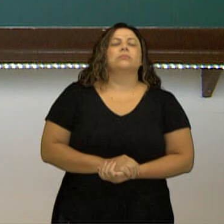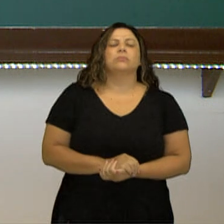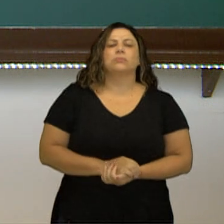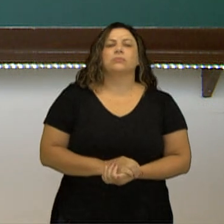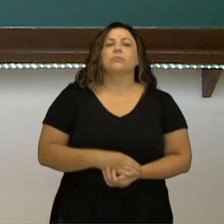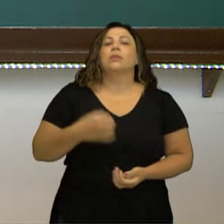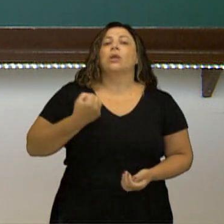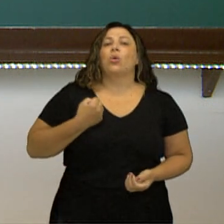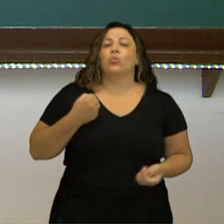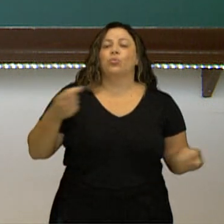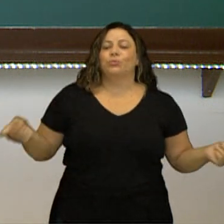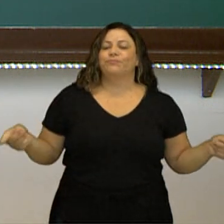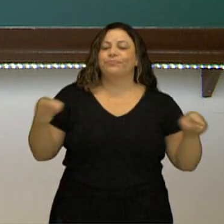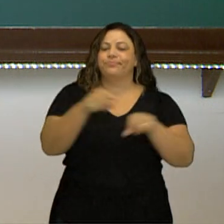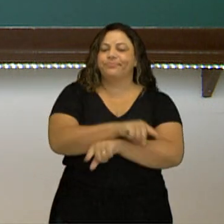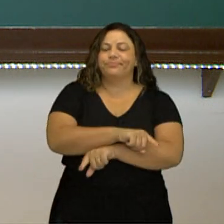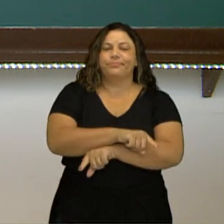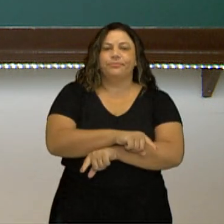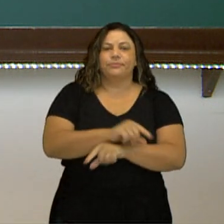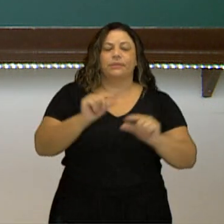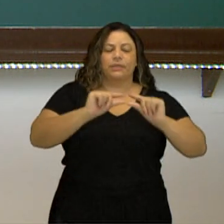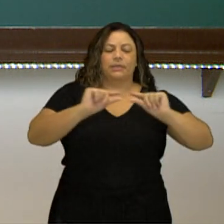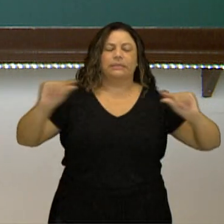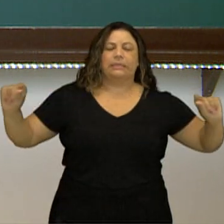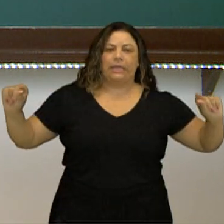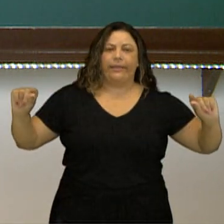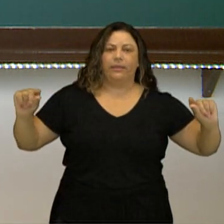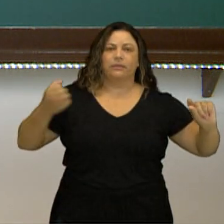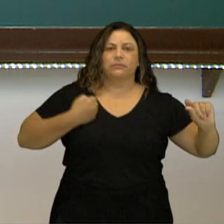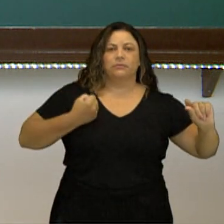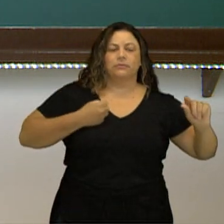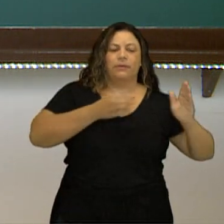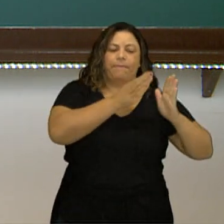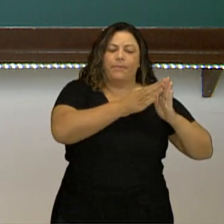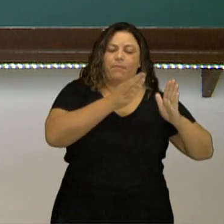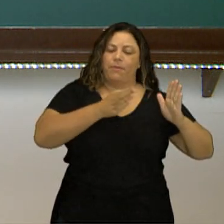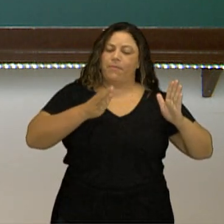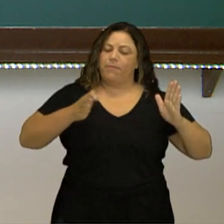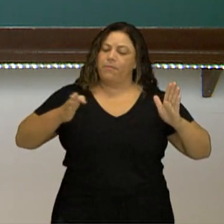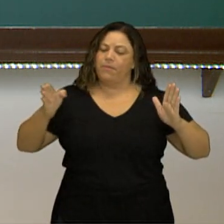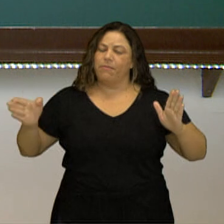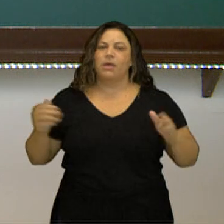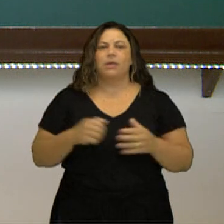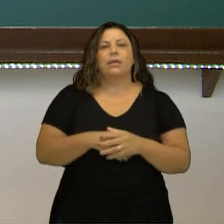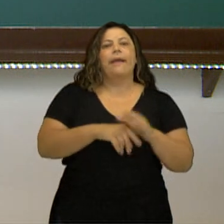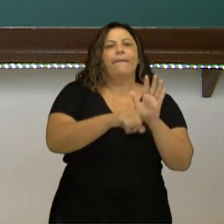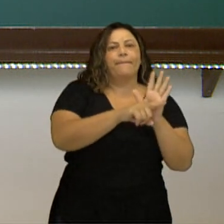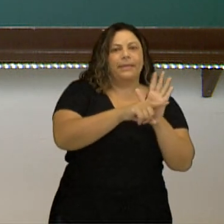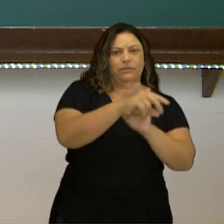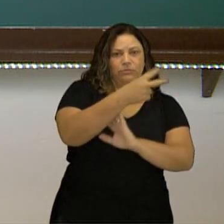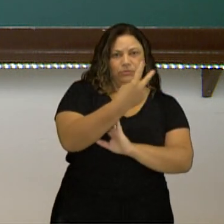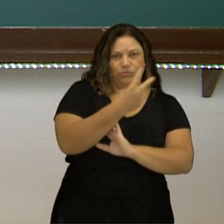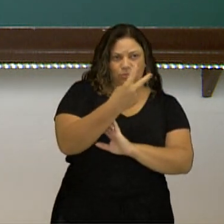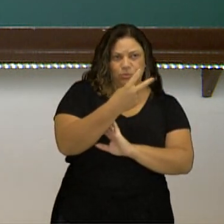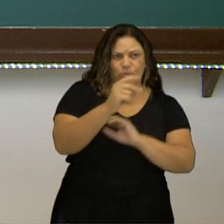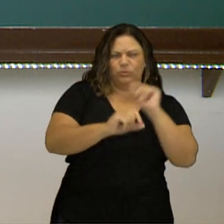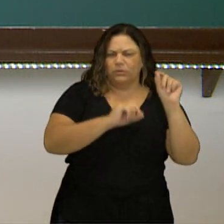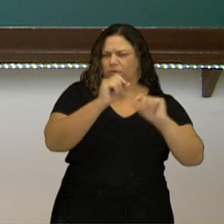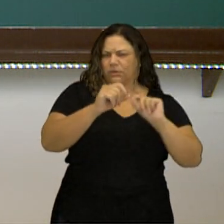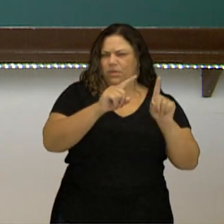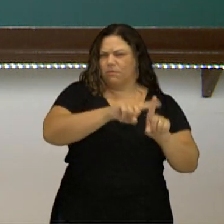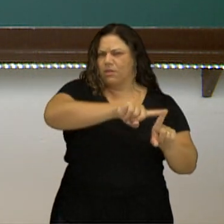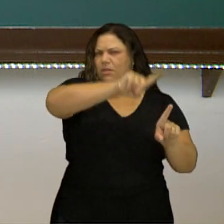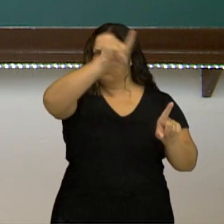número oposto. Se eu pensar na reta numérica e eu pegar o número menos 2, quem vai estar no seu